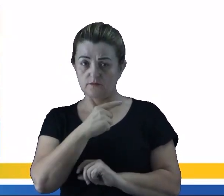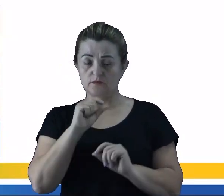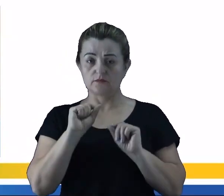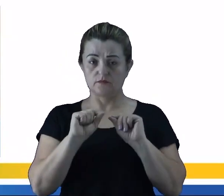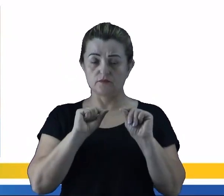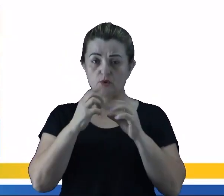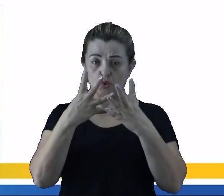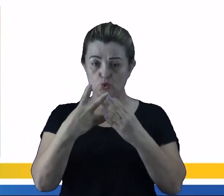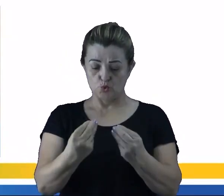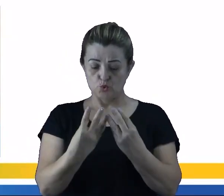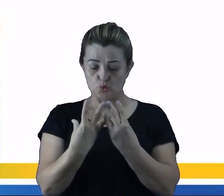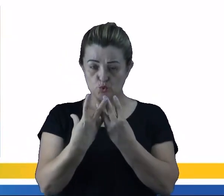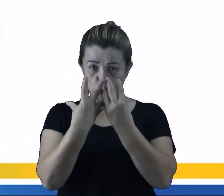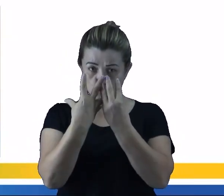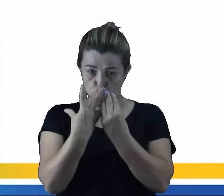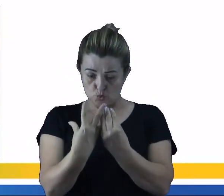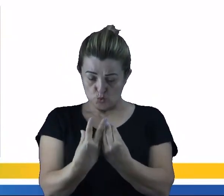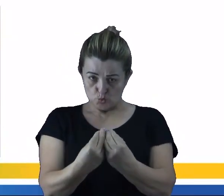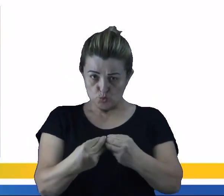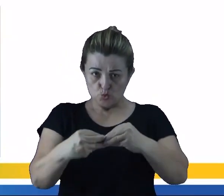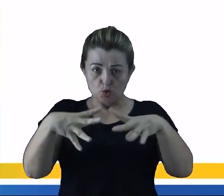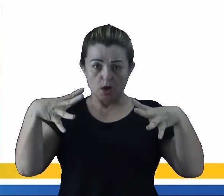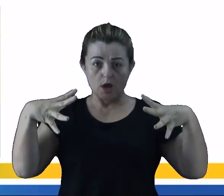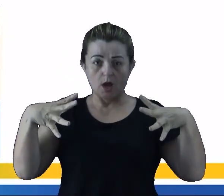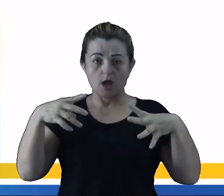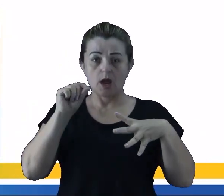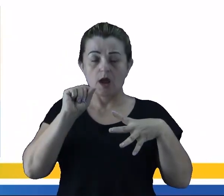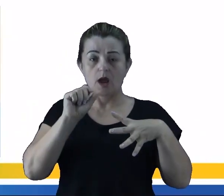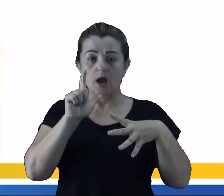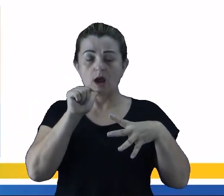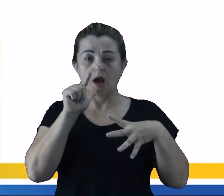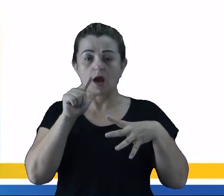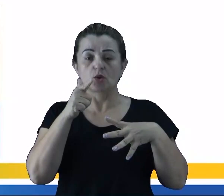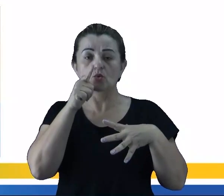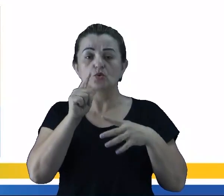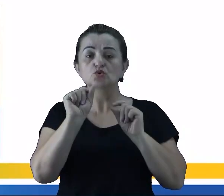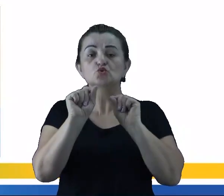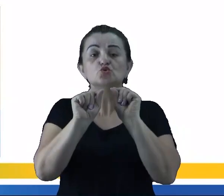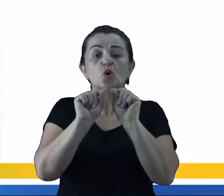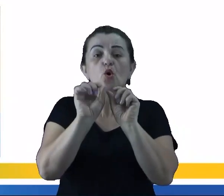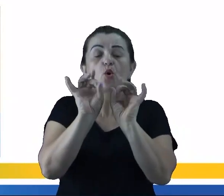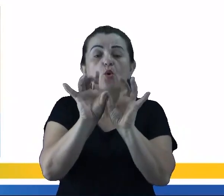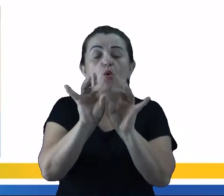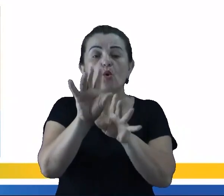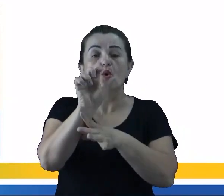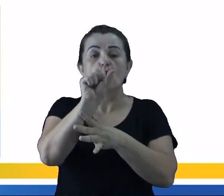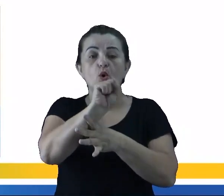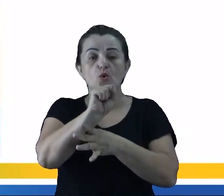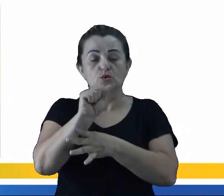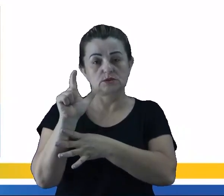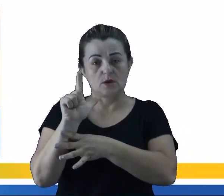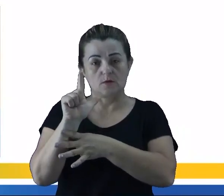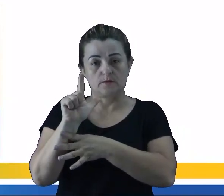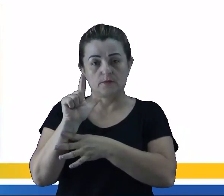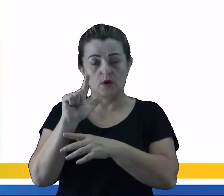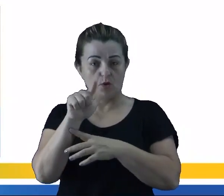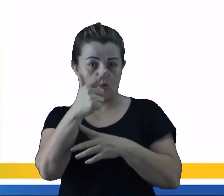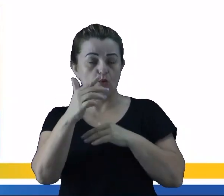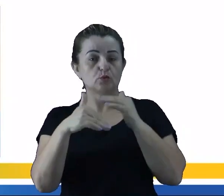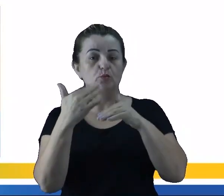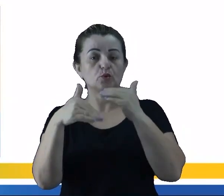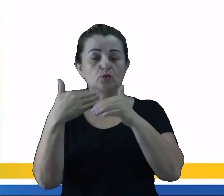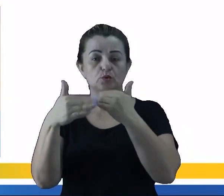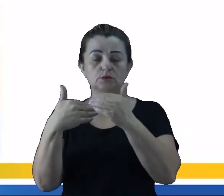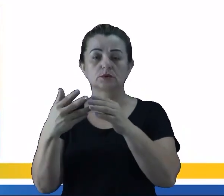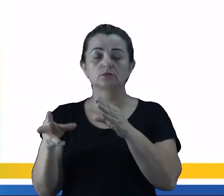que essa água, ela evapore naturalmente e a gente consiga extrair o sal das salinas, né. Outro processo, como a gente já